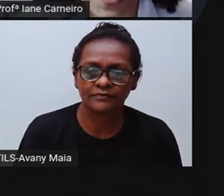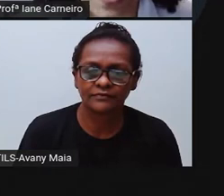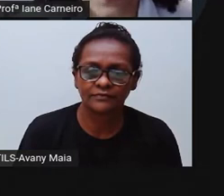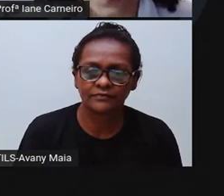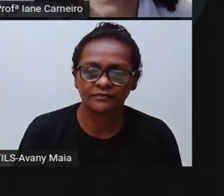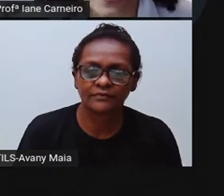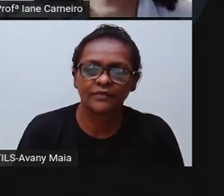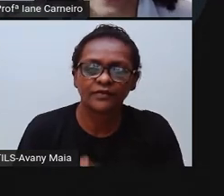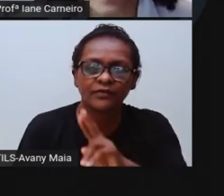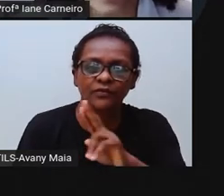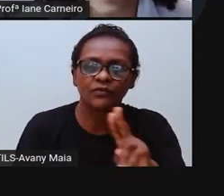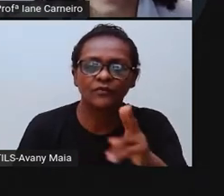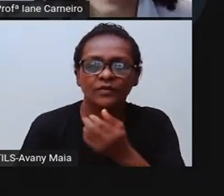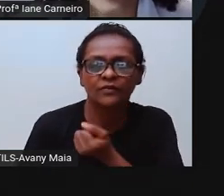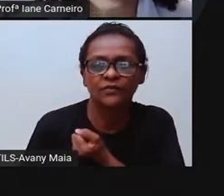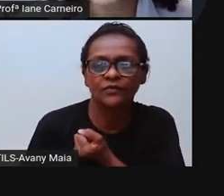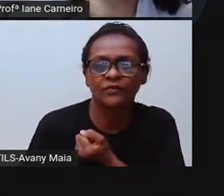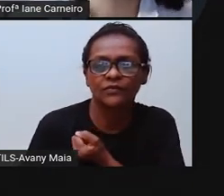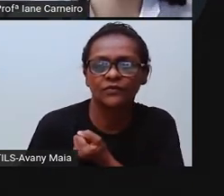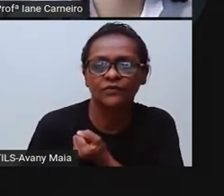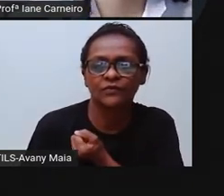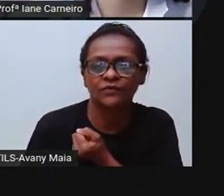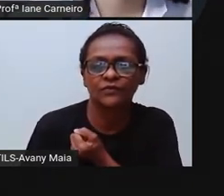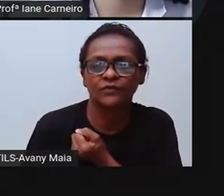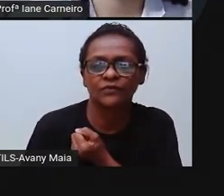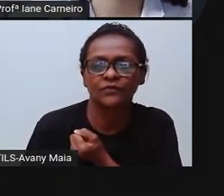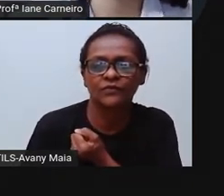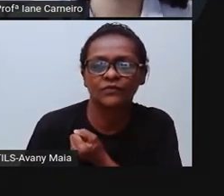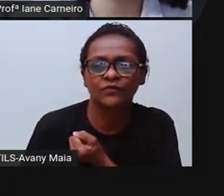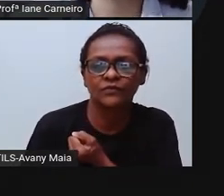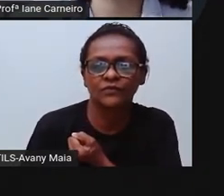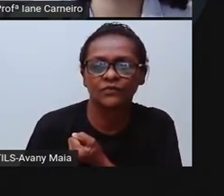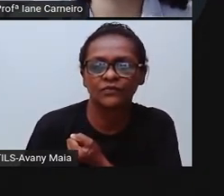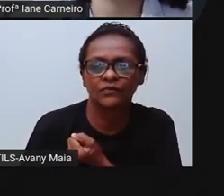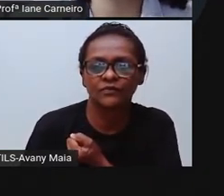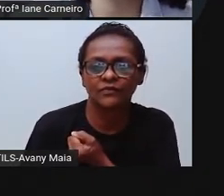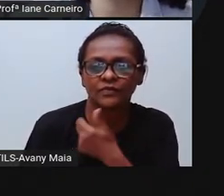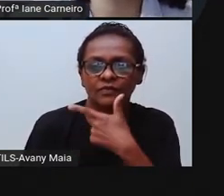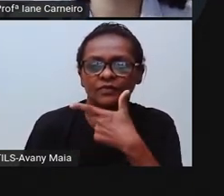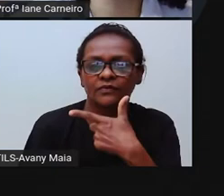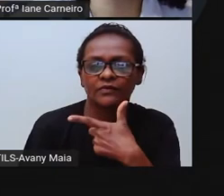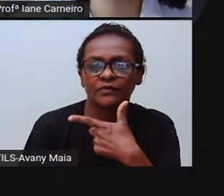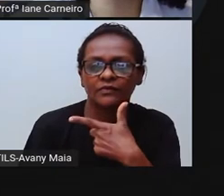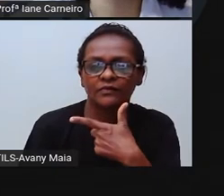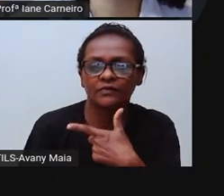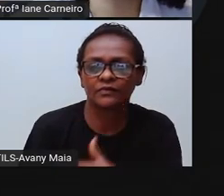difícil. Vou puxar assim agora, ó. Ficou fácil. Que brinquedo é esse?